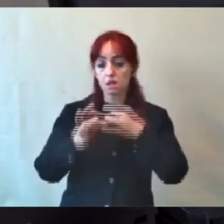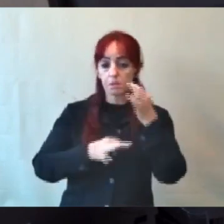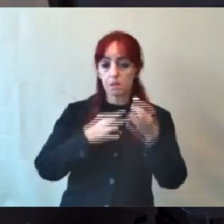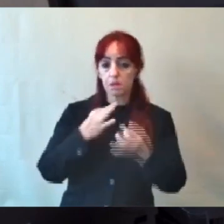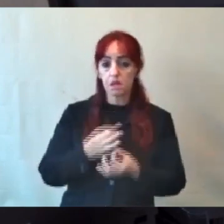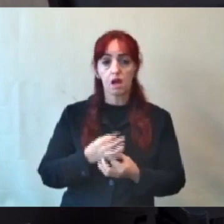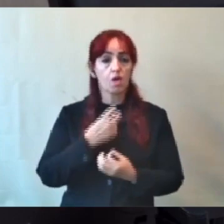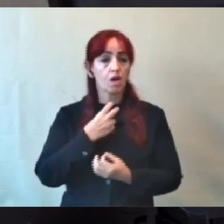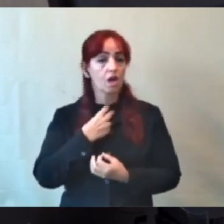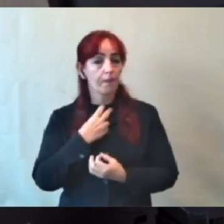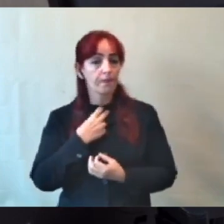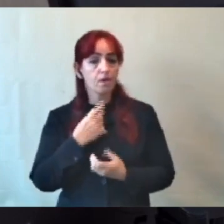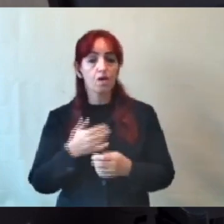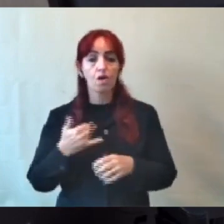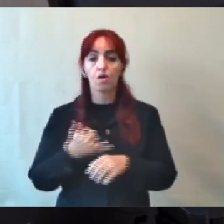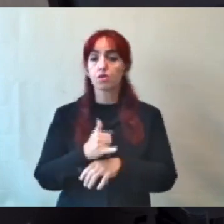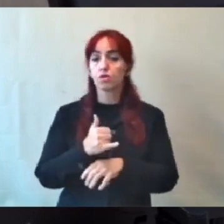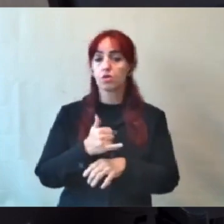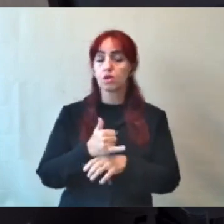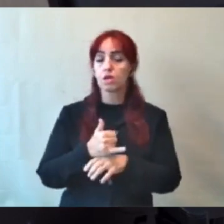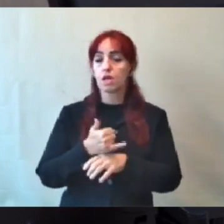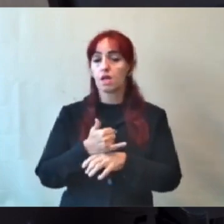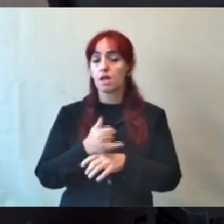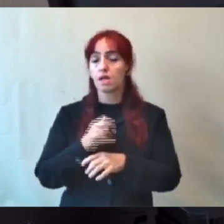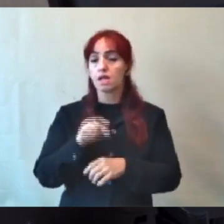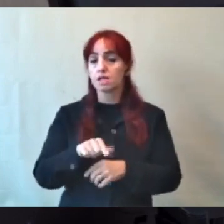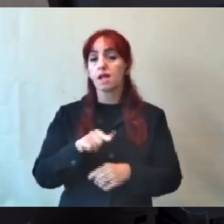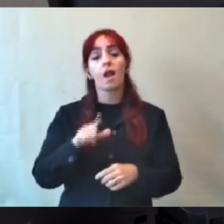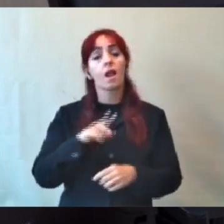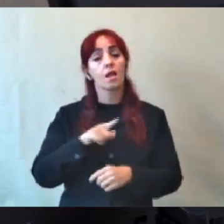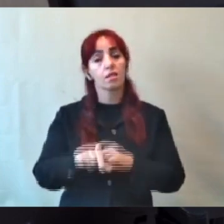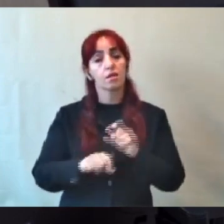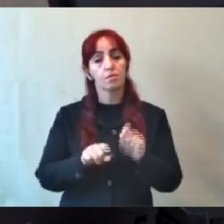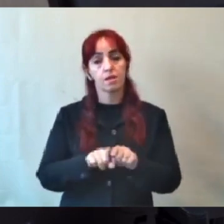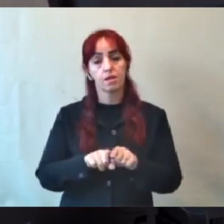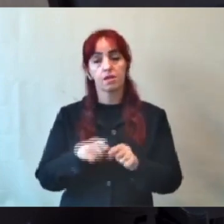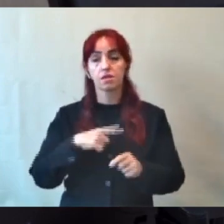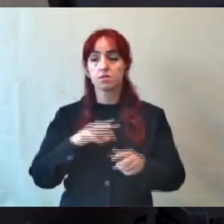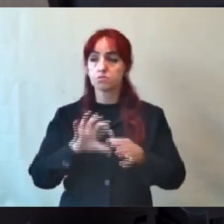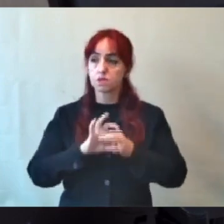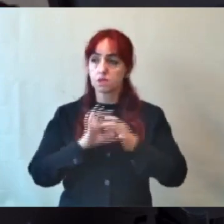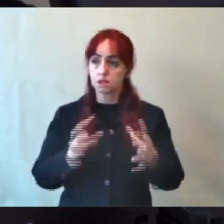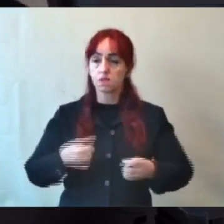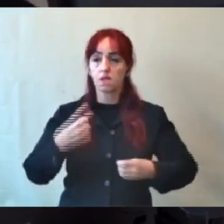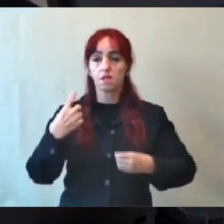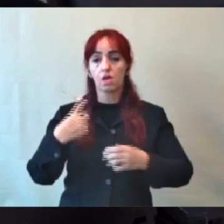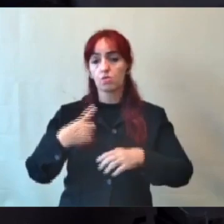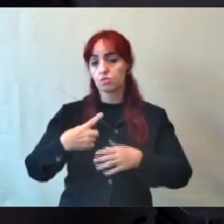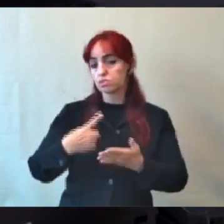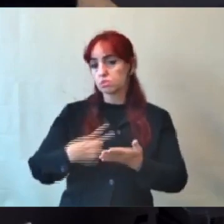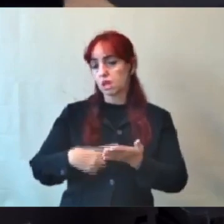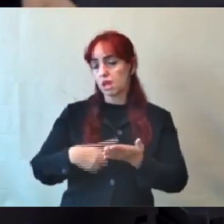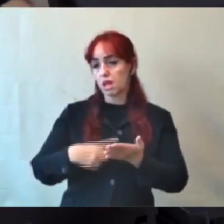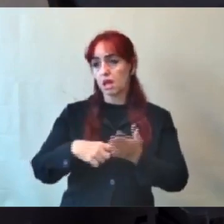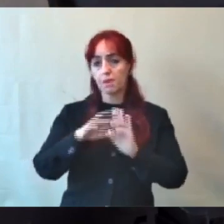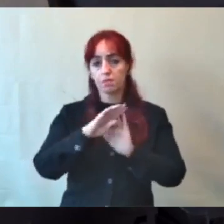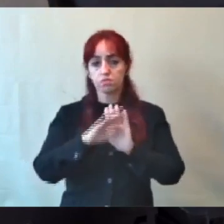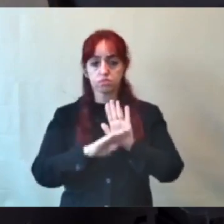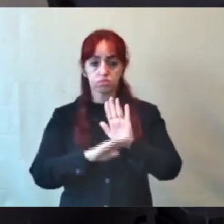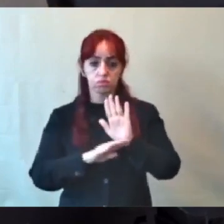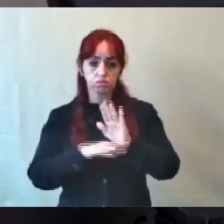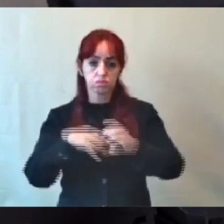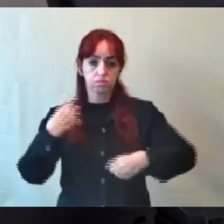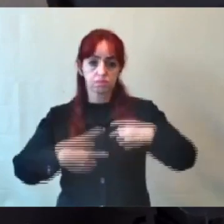em razão da incompatibilidade à agenda, mas fico à disposição para debater o tema em nova data a ser designada e informada com antecedência em futuro convite.